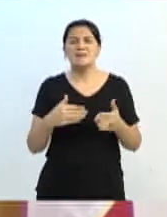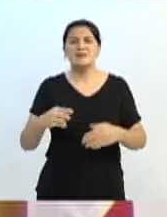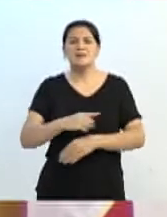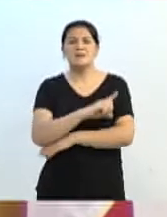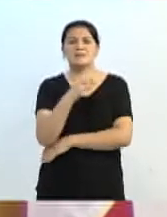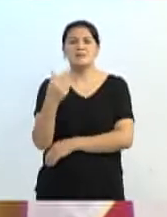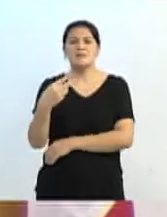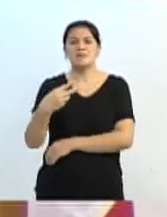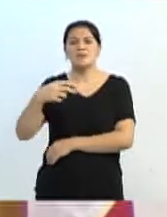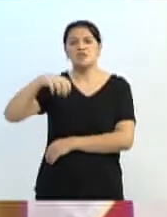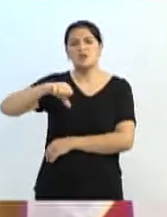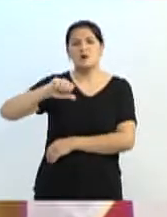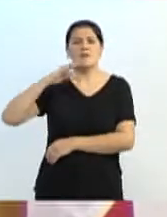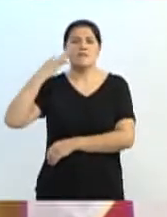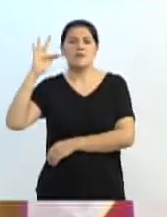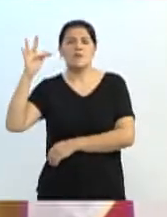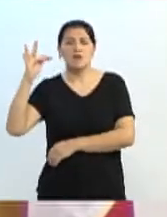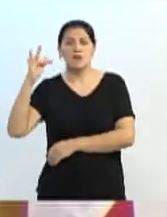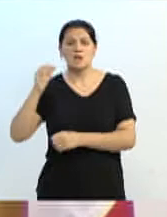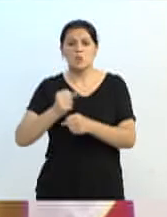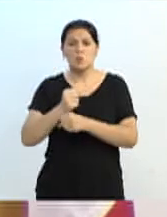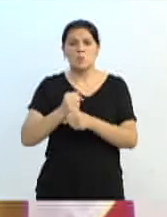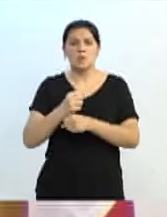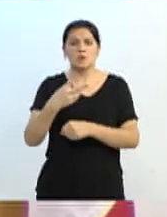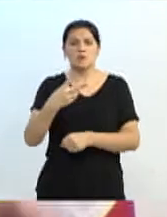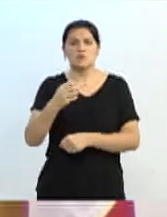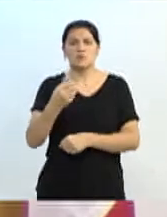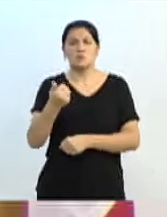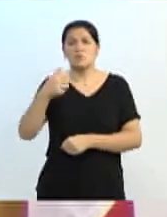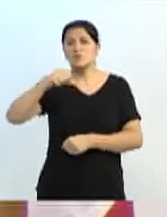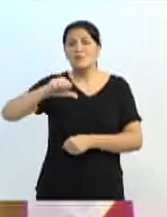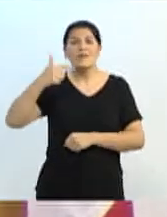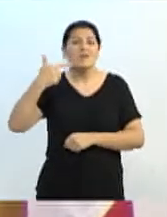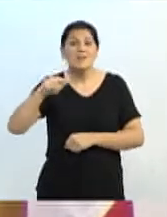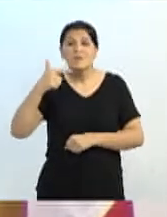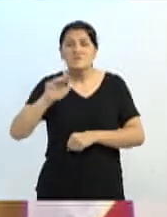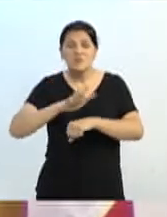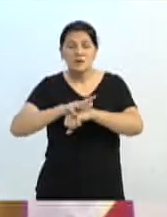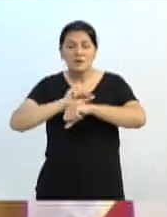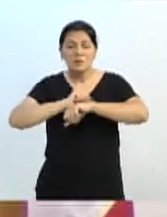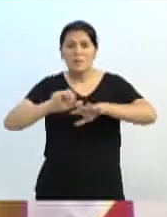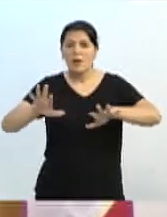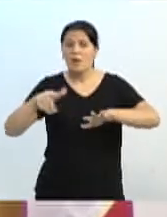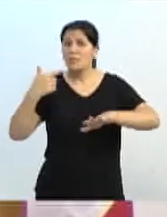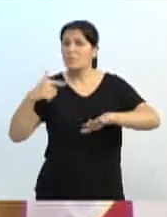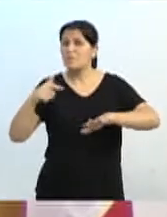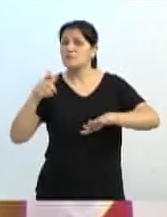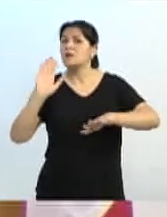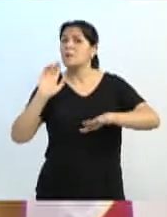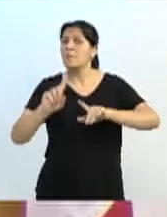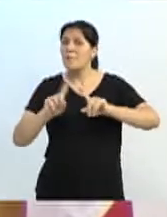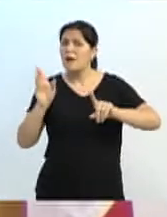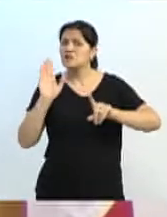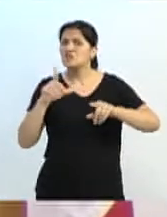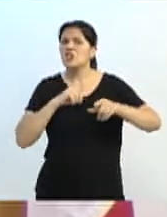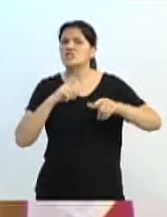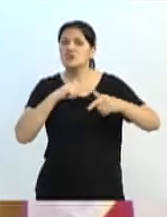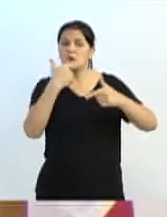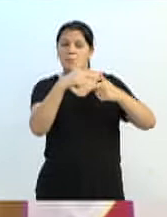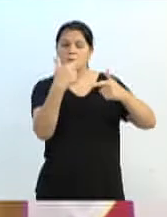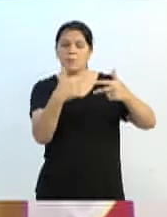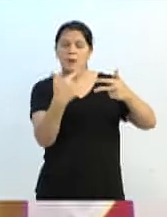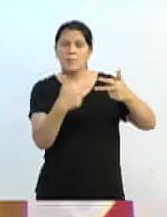2019, e não tinha pandemia, já havia três aditivos, três aditivos até